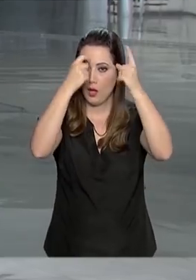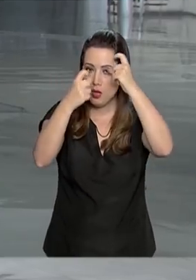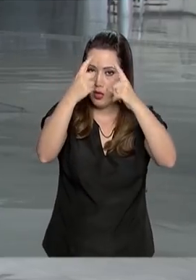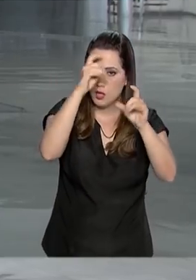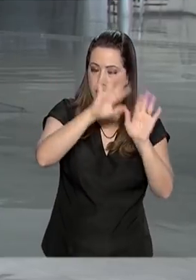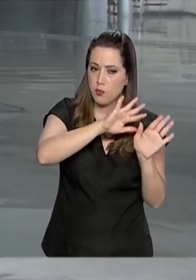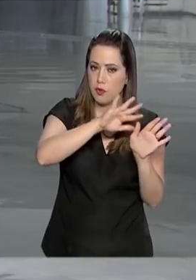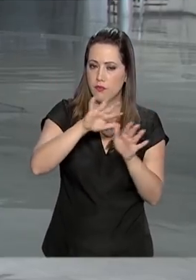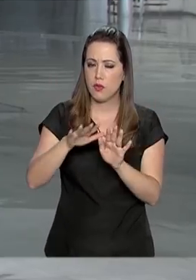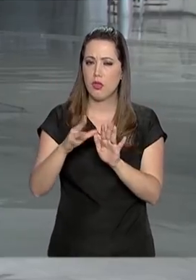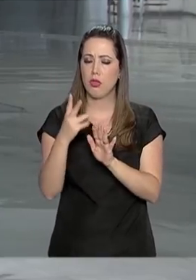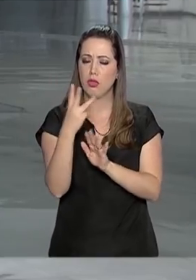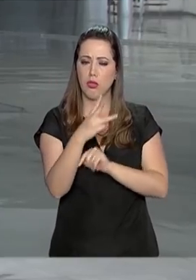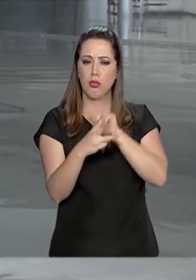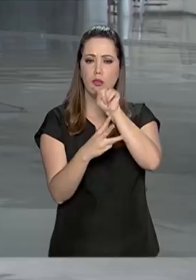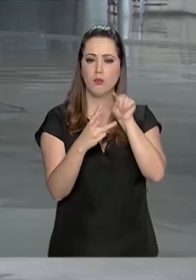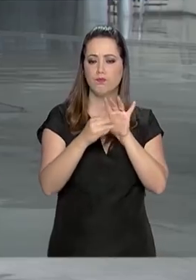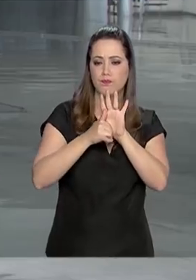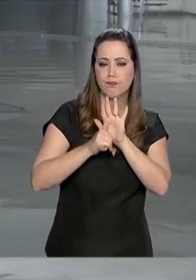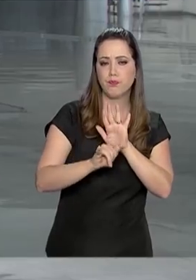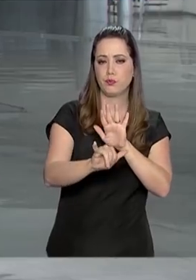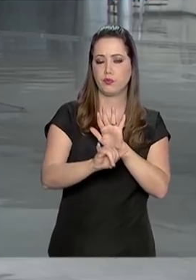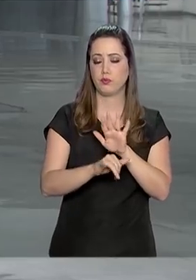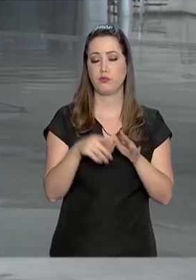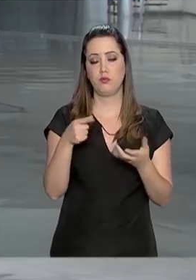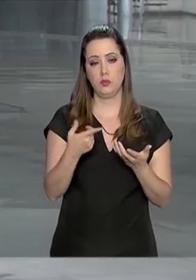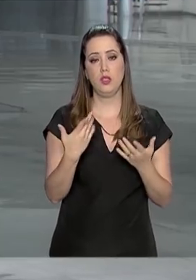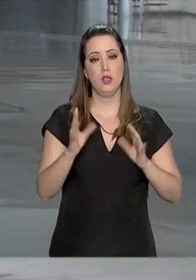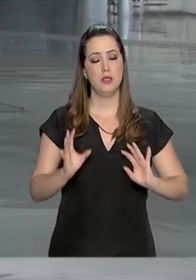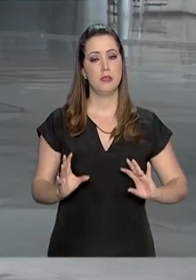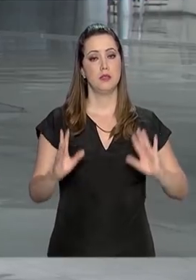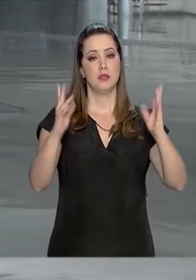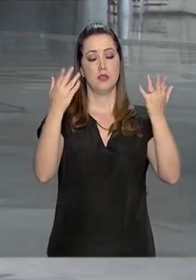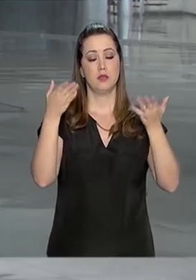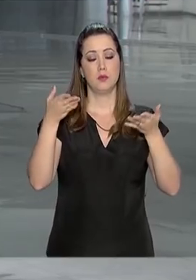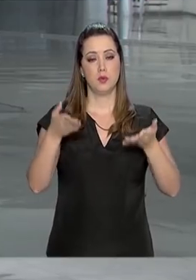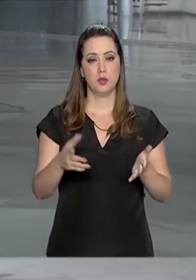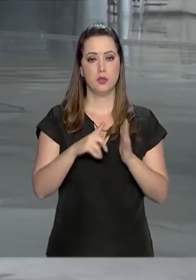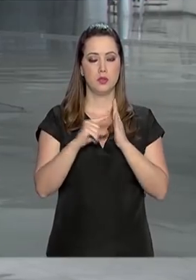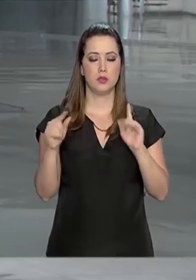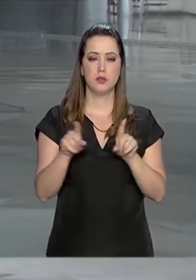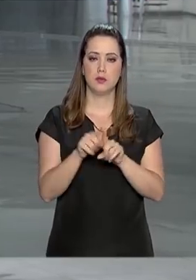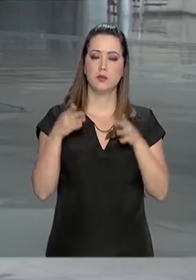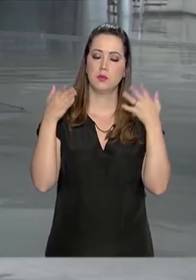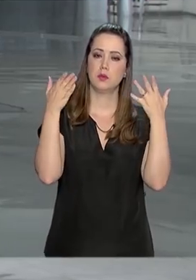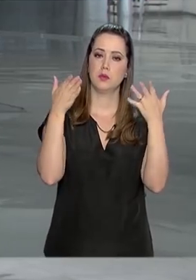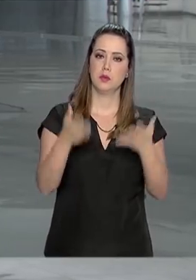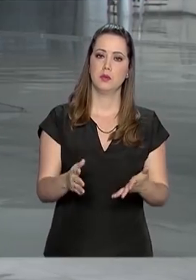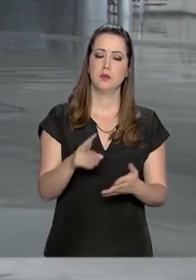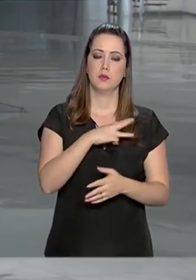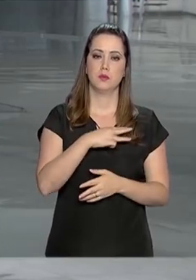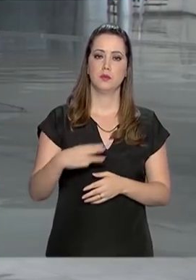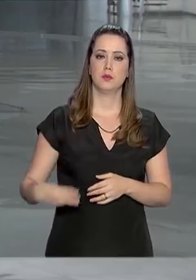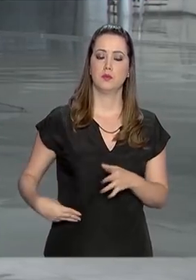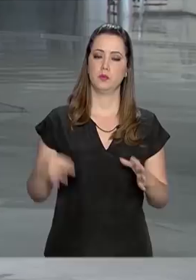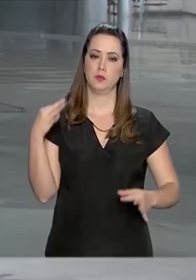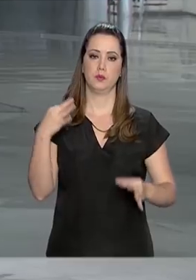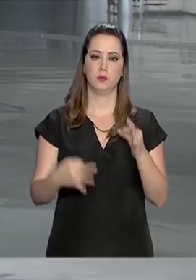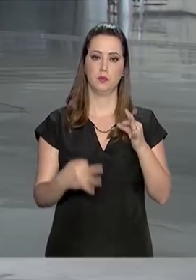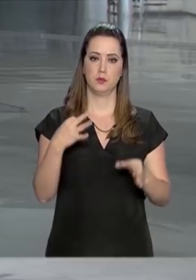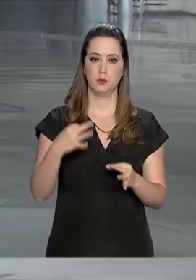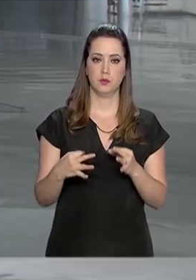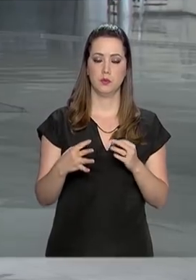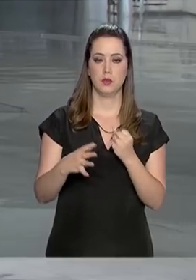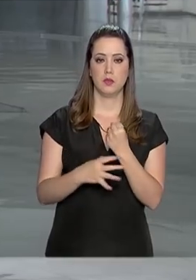assinatura desse pacote de leis foi feita numa cerimônia aqui no Palácio do Planalto, que contou também com a presença do ministro da Justiça e